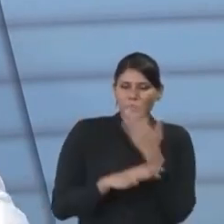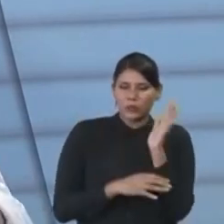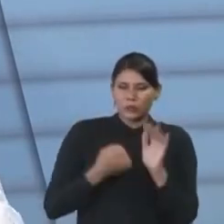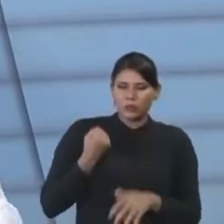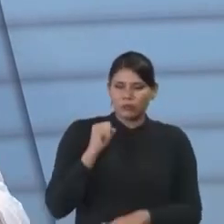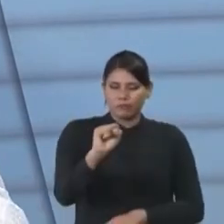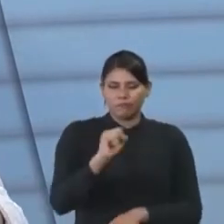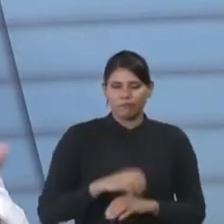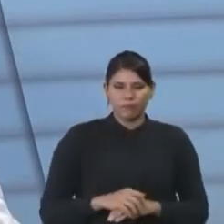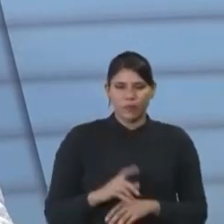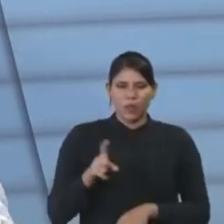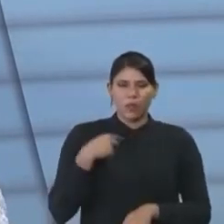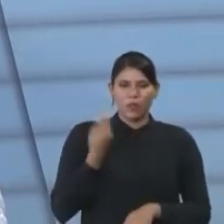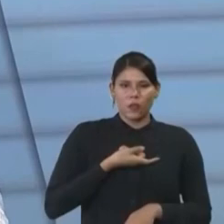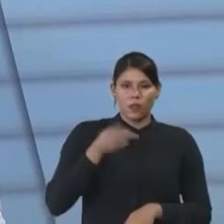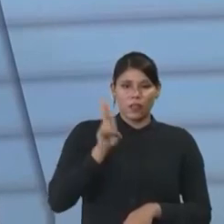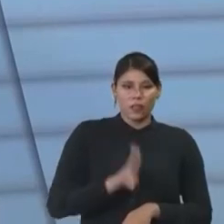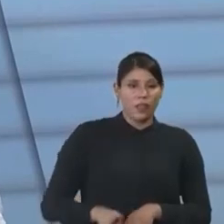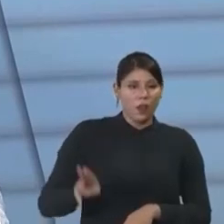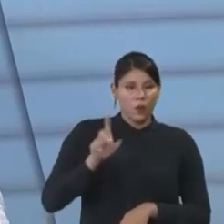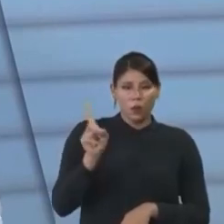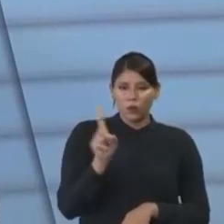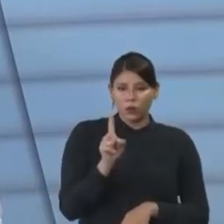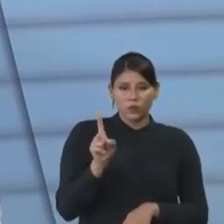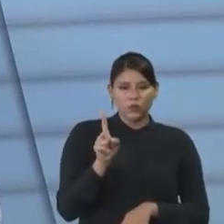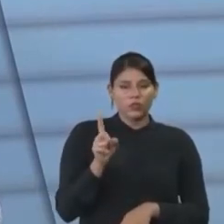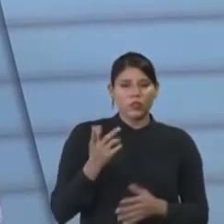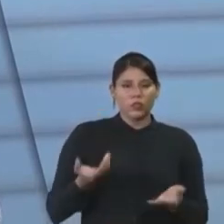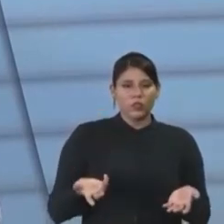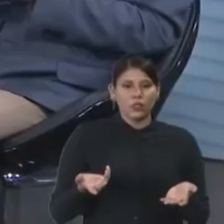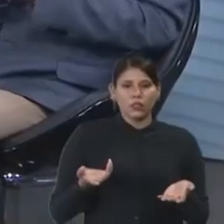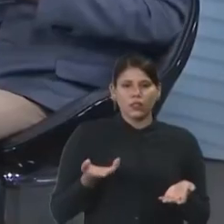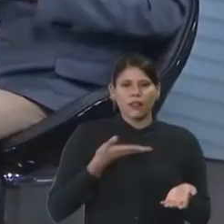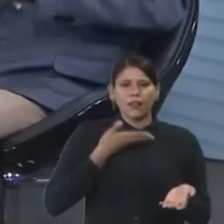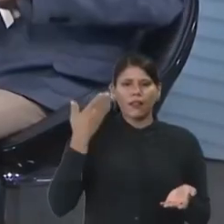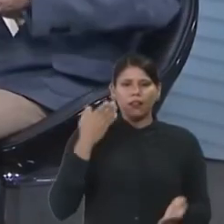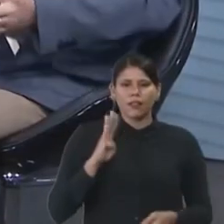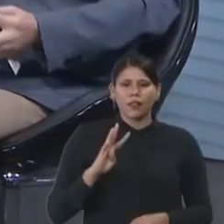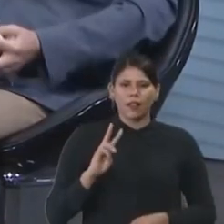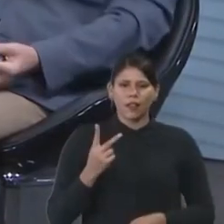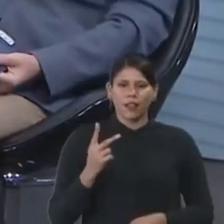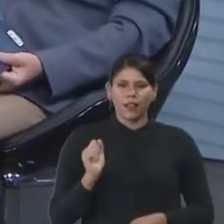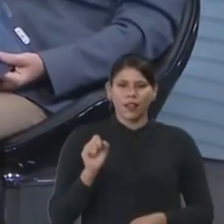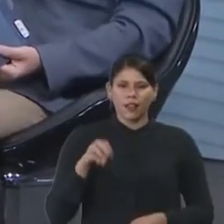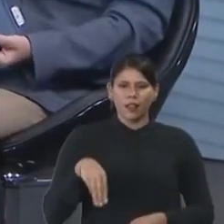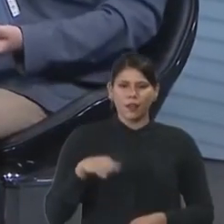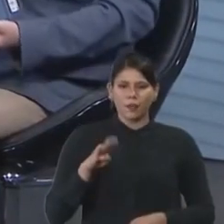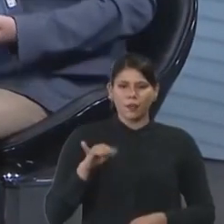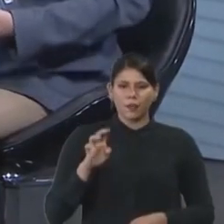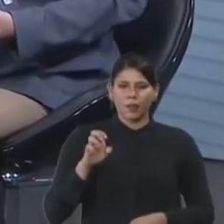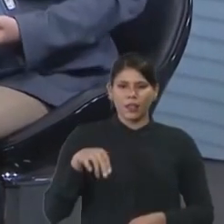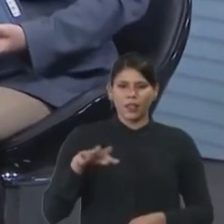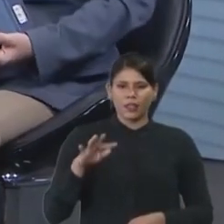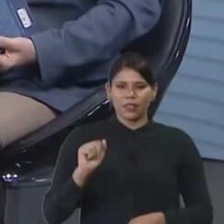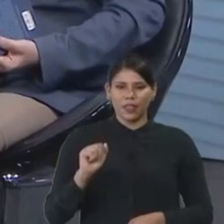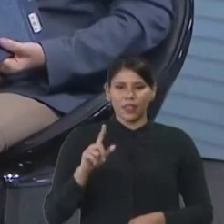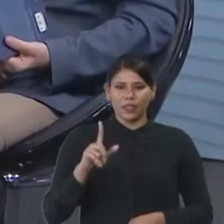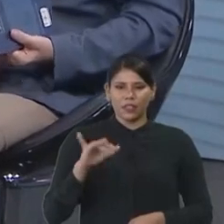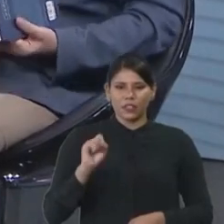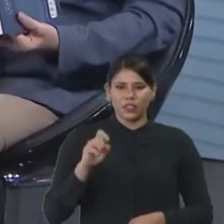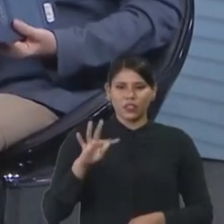Nós não usamos ainda os instrumentos constitucionais... Cadê os ambientalistas, doutora? Não se aplica mais não aqueles ambientalistas?